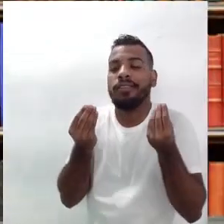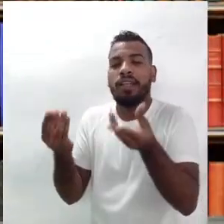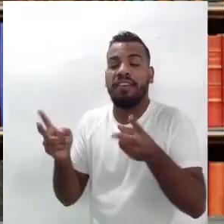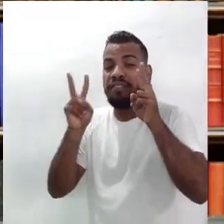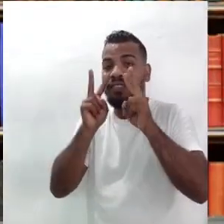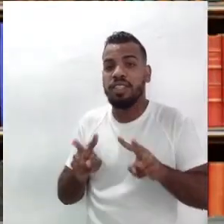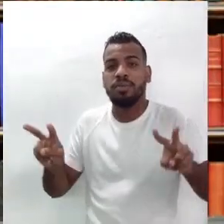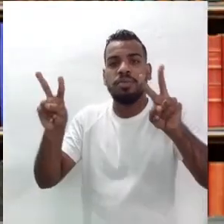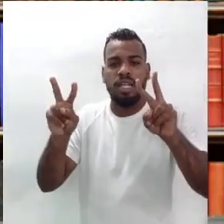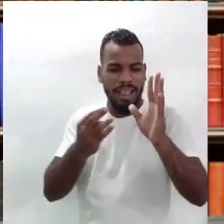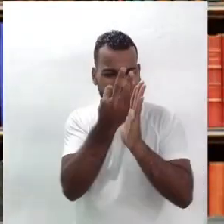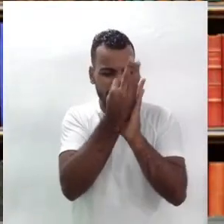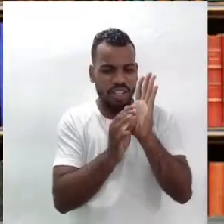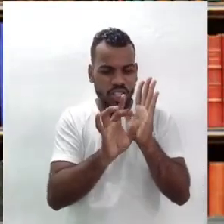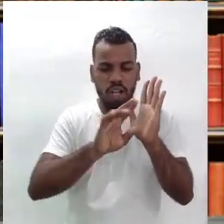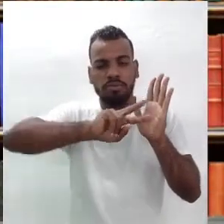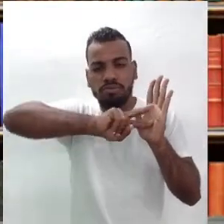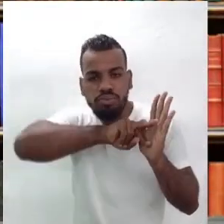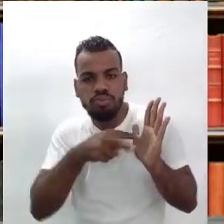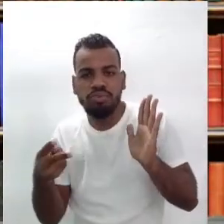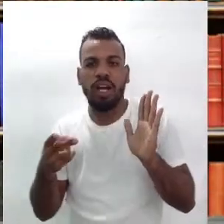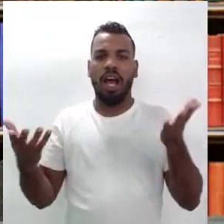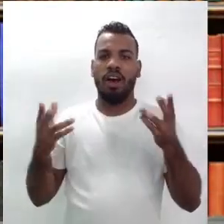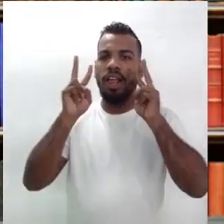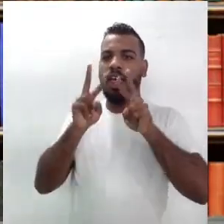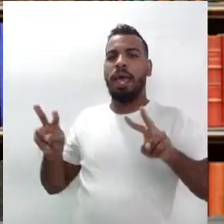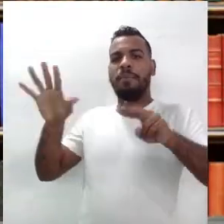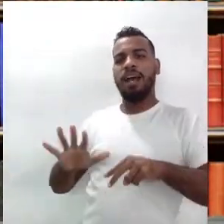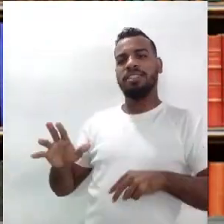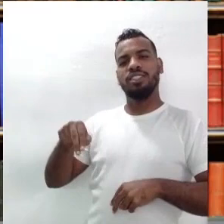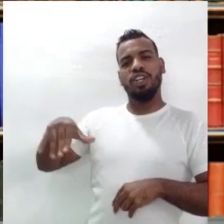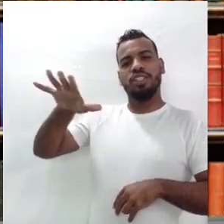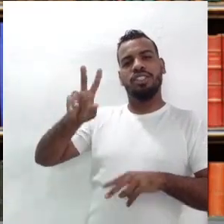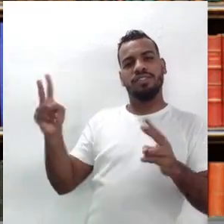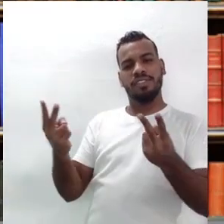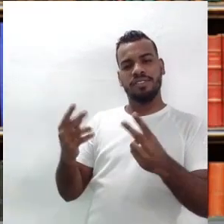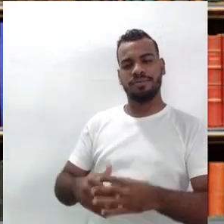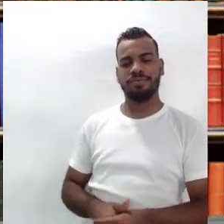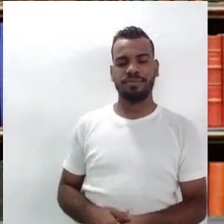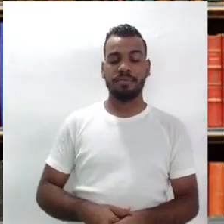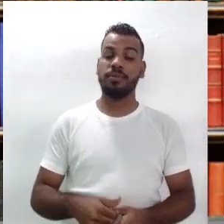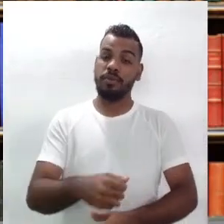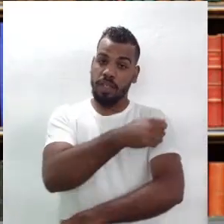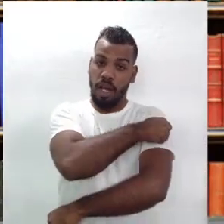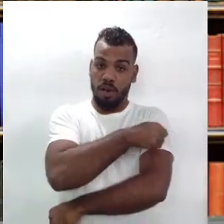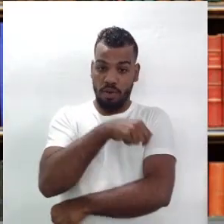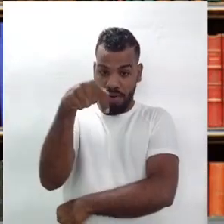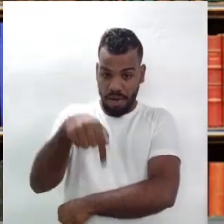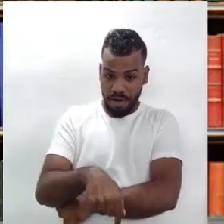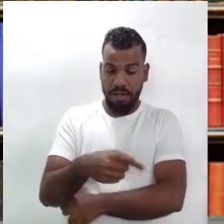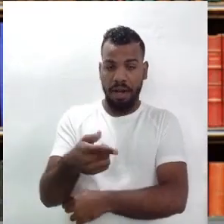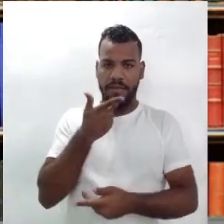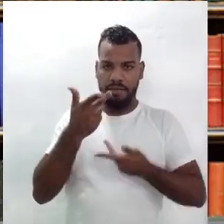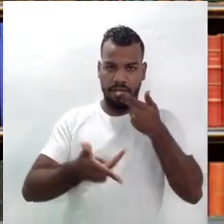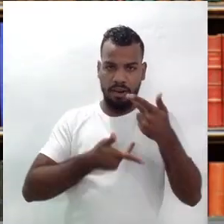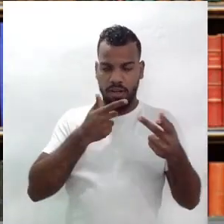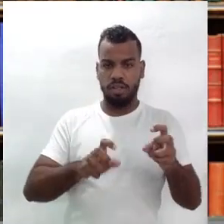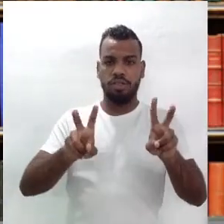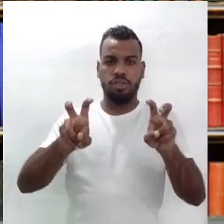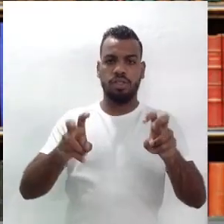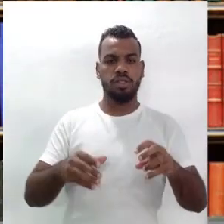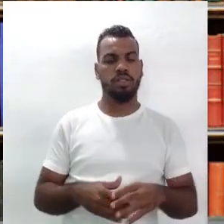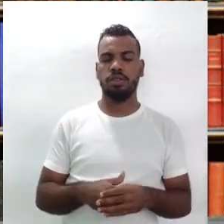era apenas texto. Não é uma coisa que eu gostaria de só lembrar aqui aos estudantes, que quando a gente fala a questão